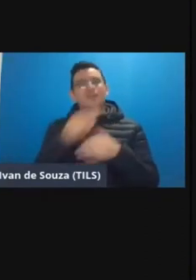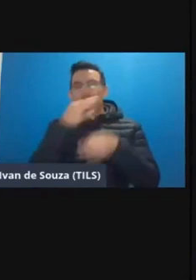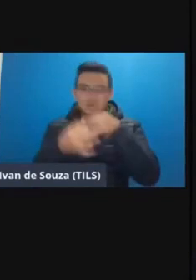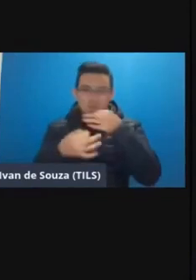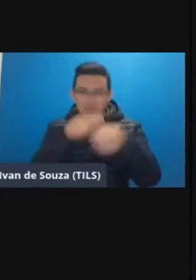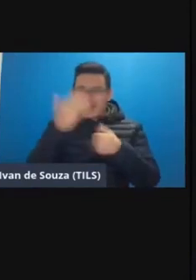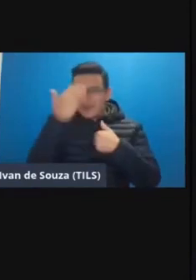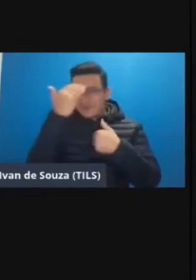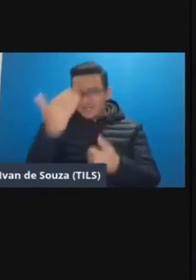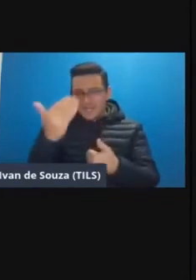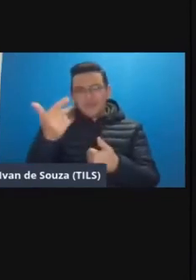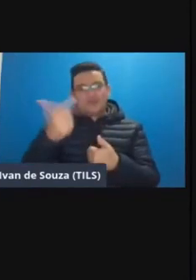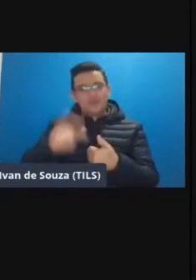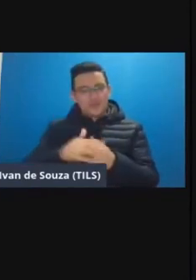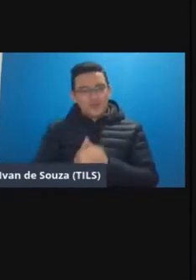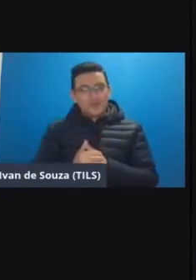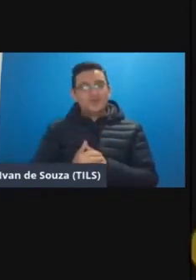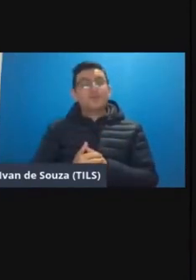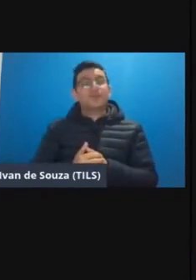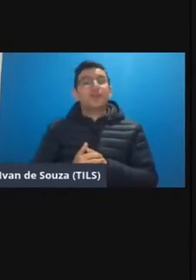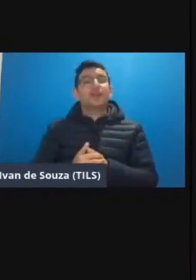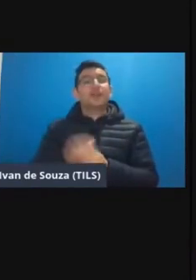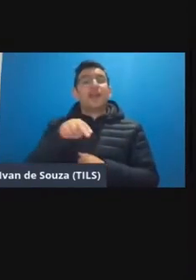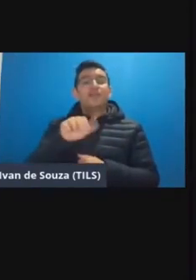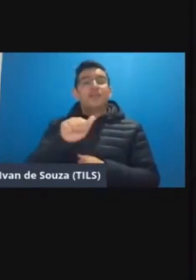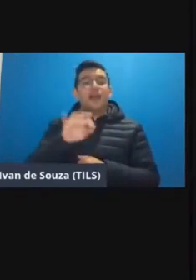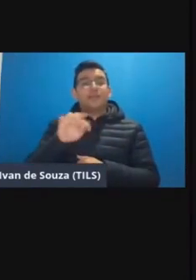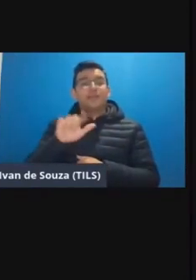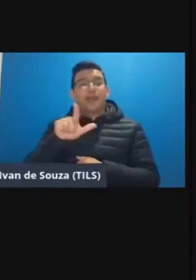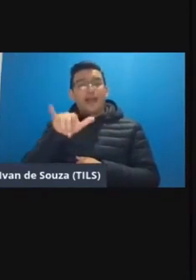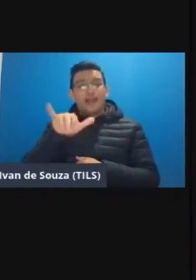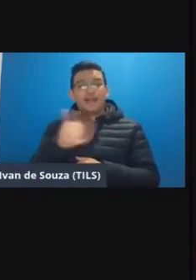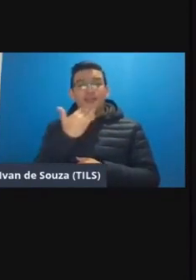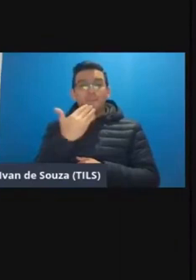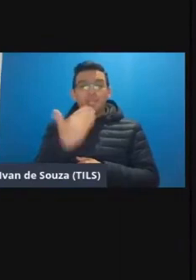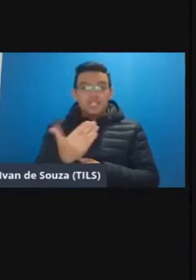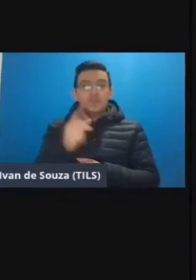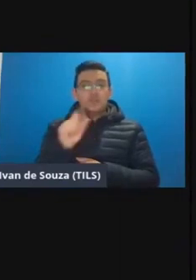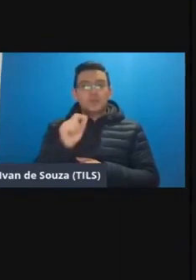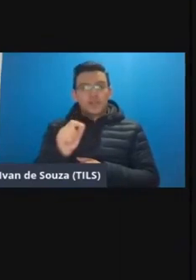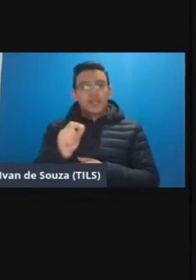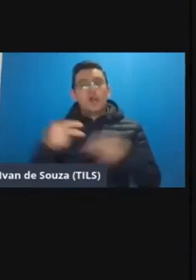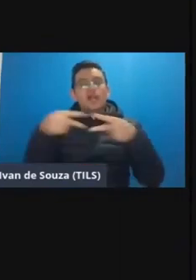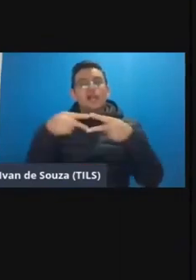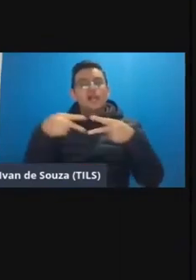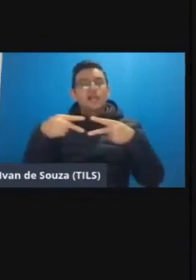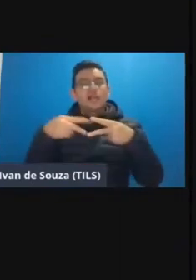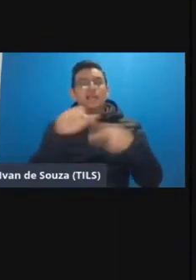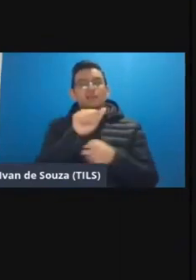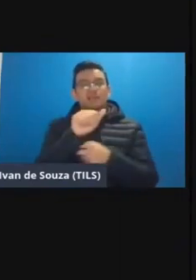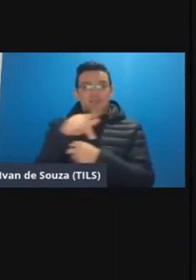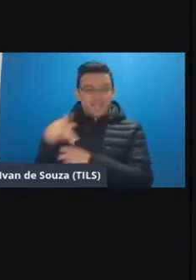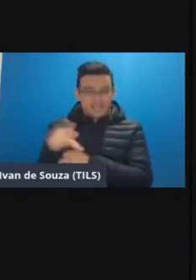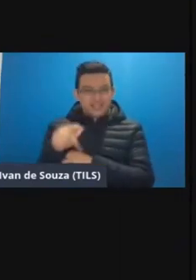obrigada a mais uma vez é algo e a Natália Moreira tá pedindo para compartilhar o link desses aplicativos